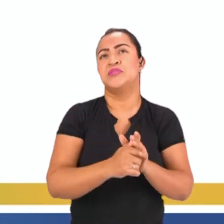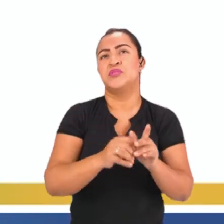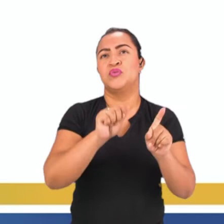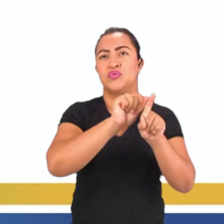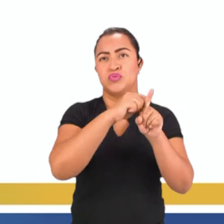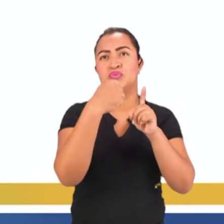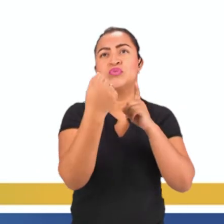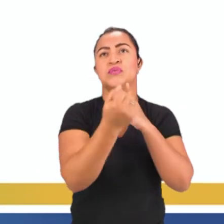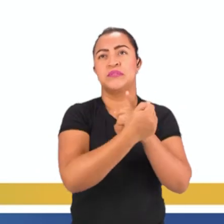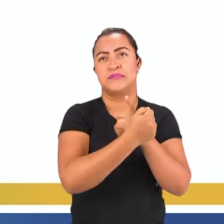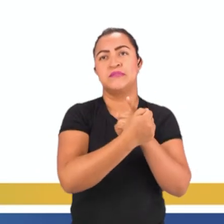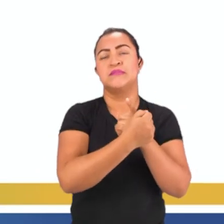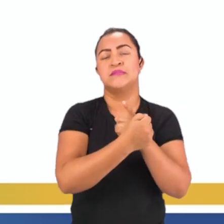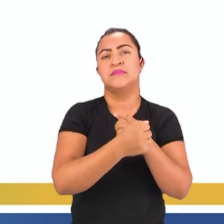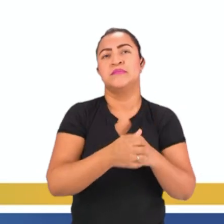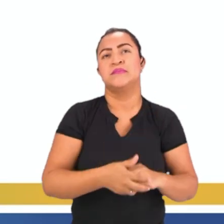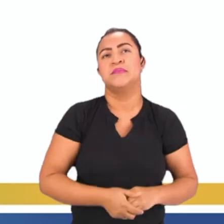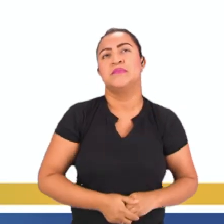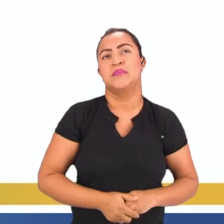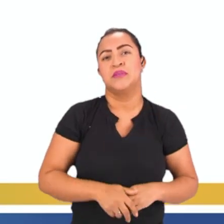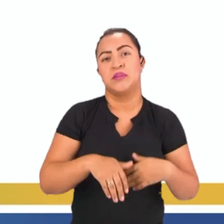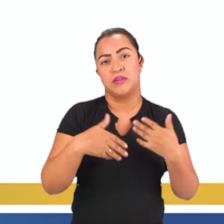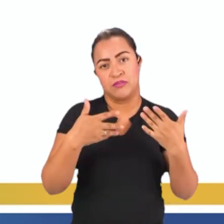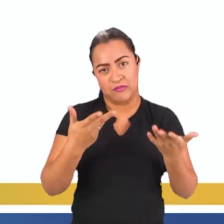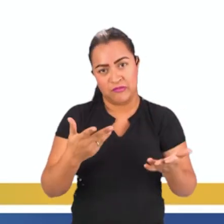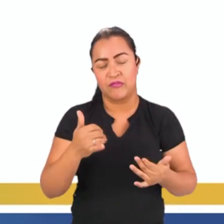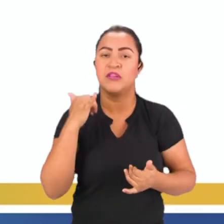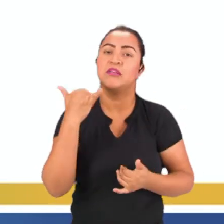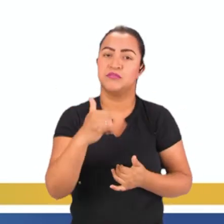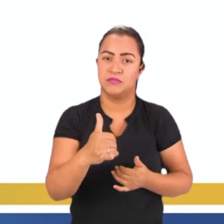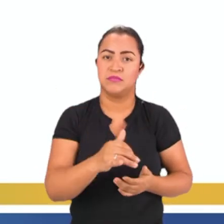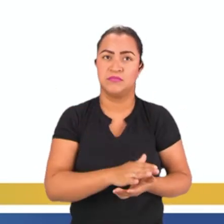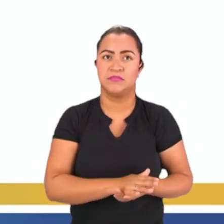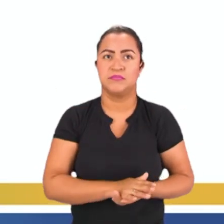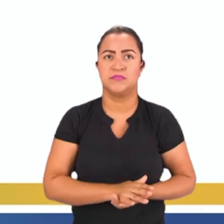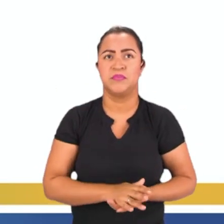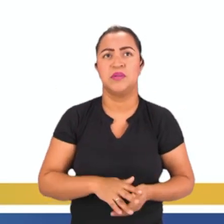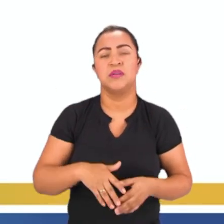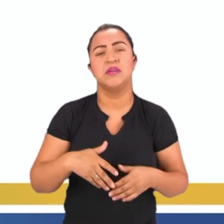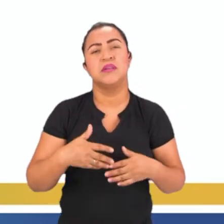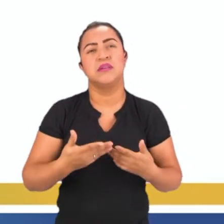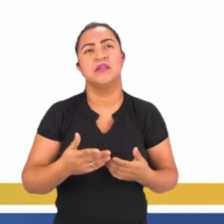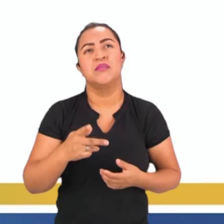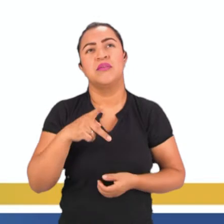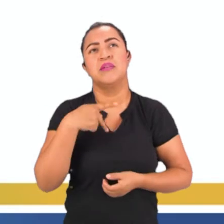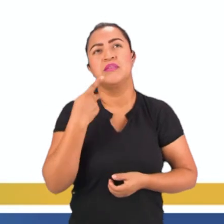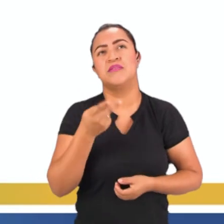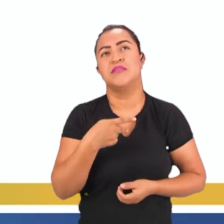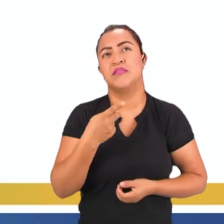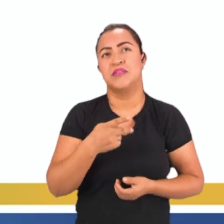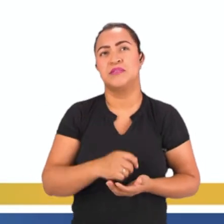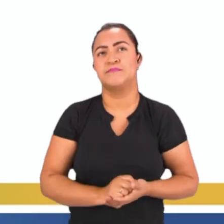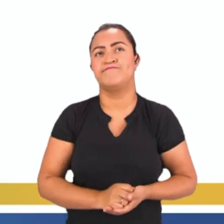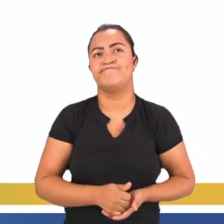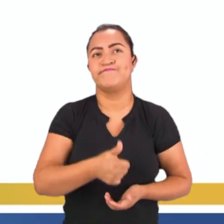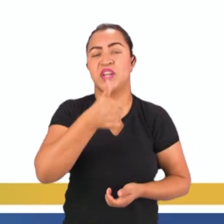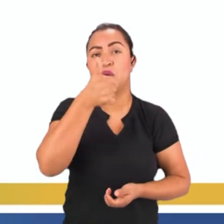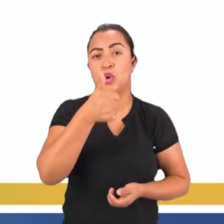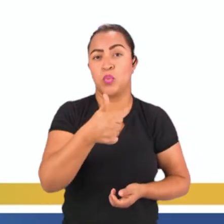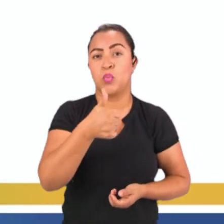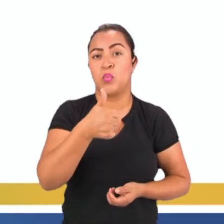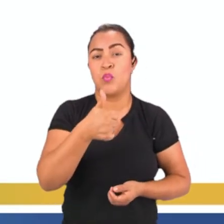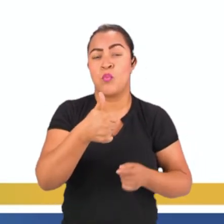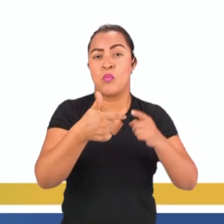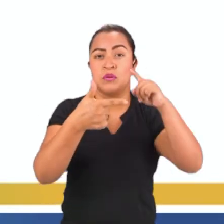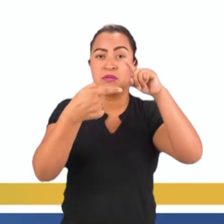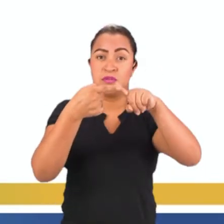mundo em transição, né, que faz essa referência à pergunta. Então, ela diz o seguinte, um dos requisitos necessários